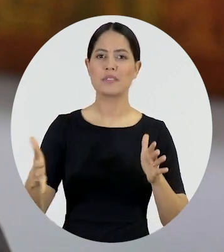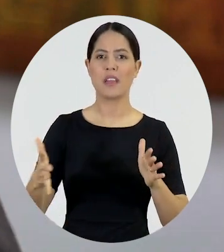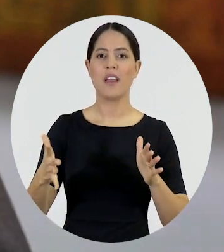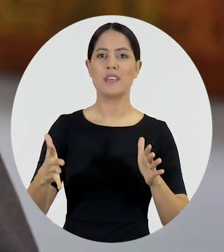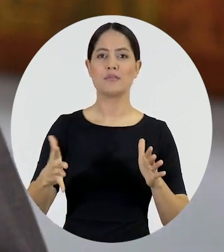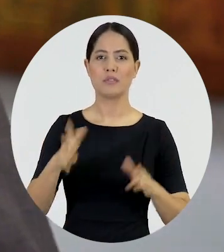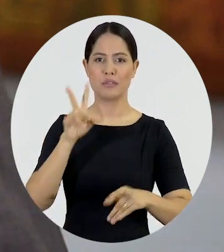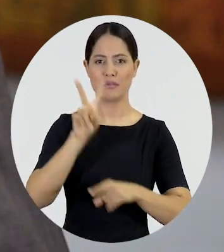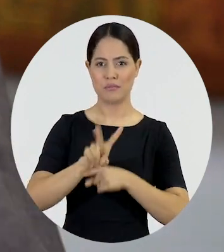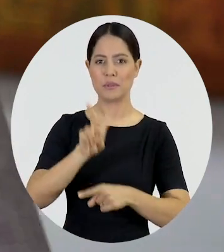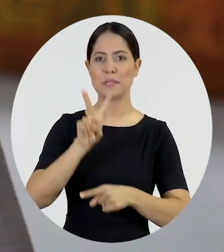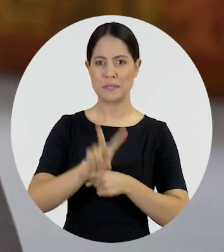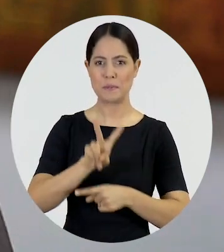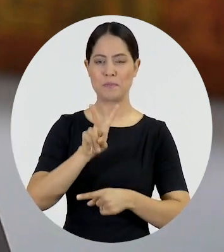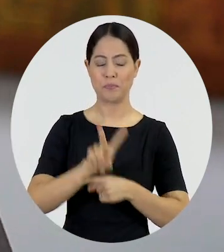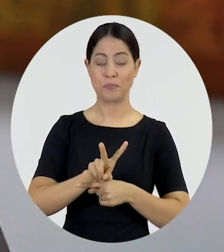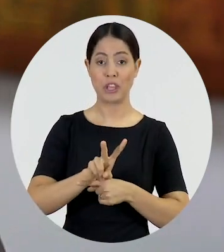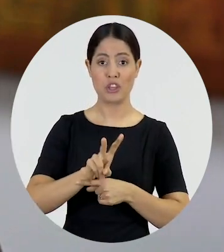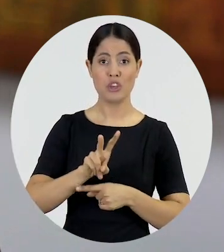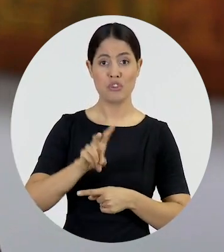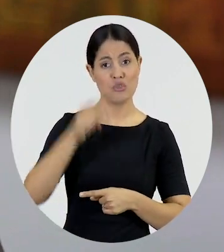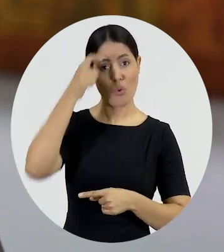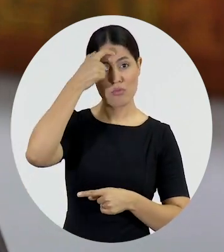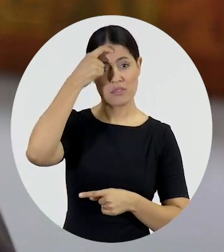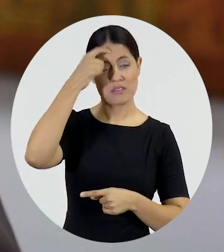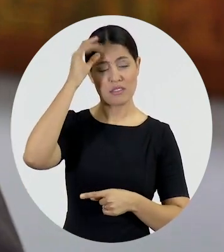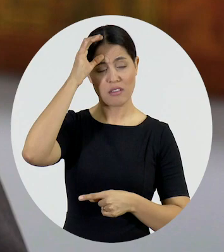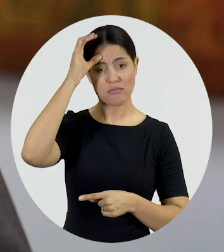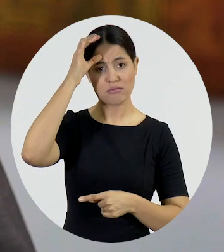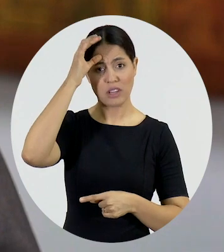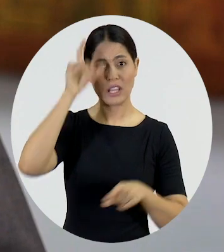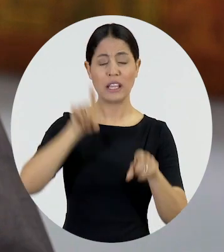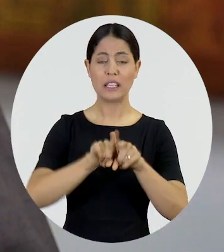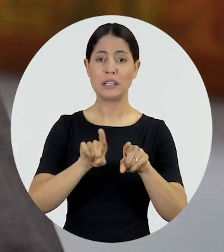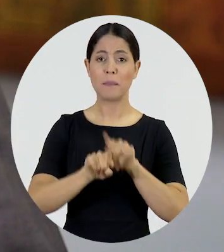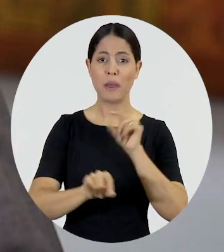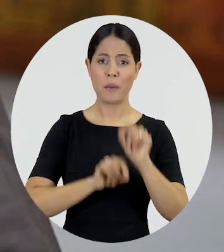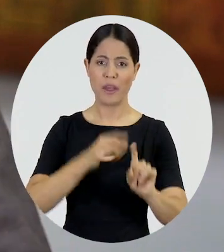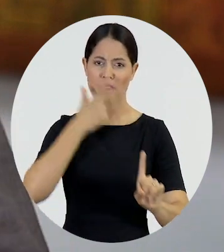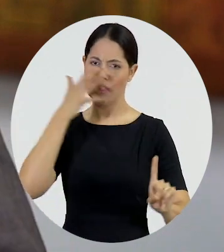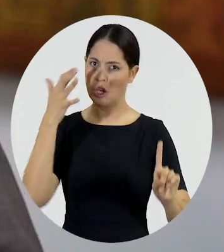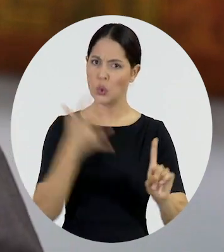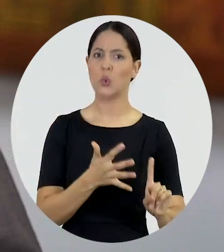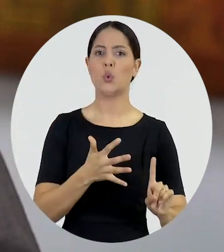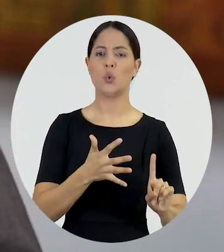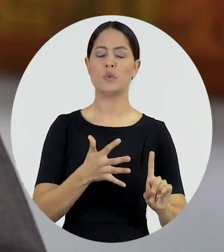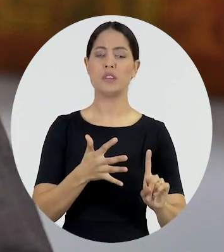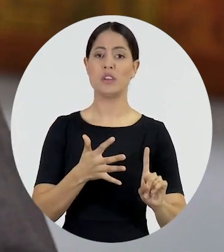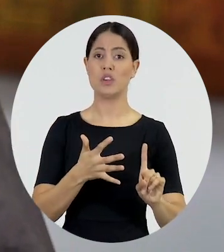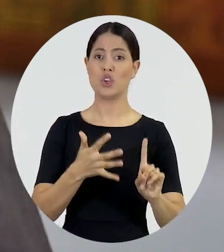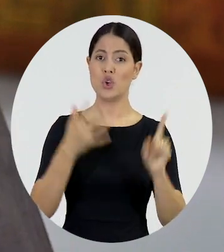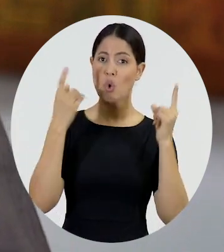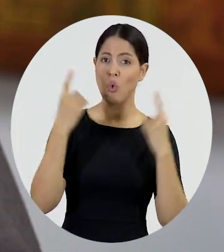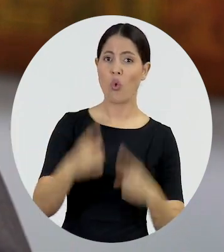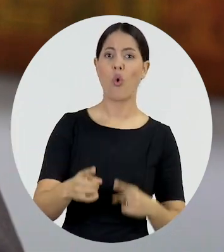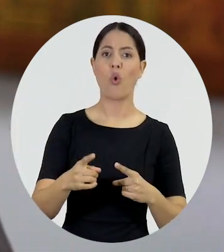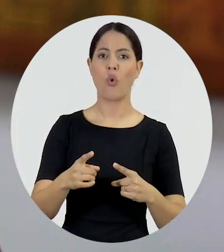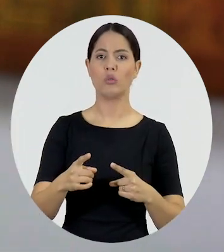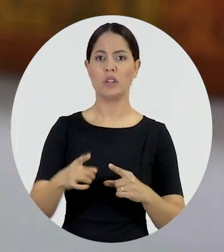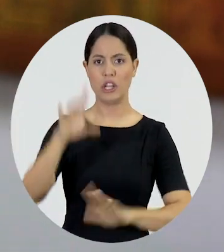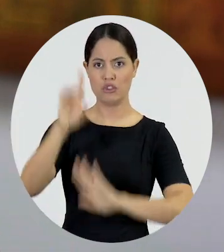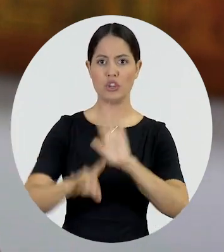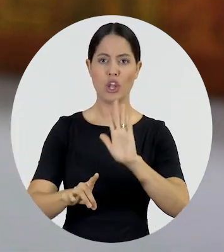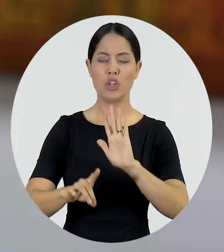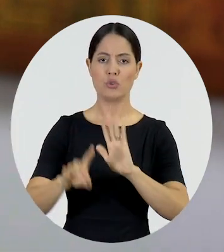processo. No processo de não só conscientização, como também de denúncia, de combate às